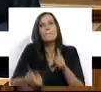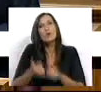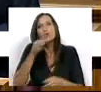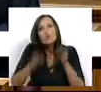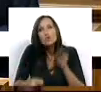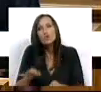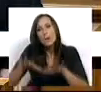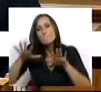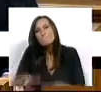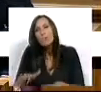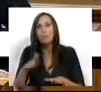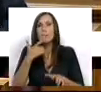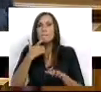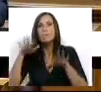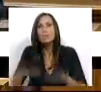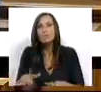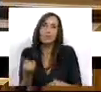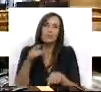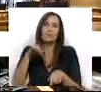das rendas, ainda que de forma temporária? Muito bem.